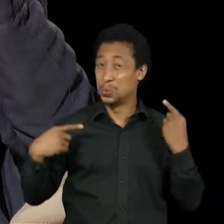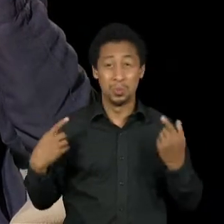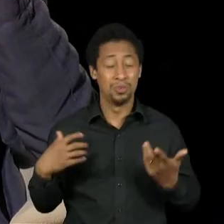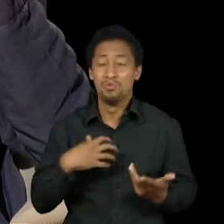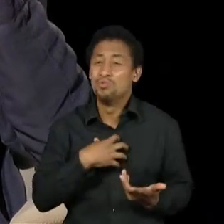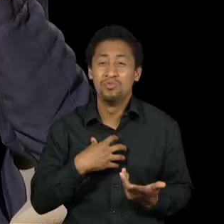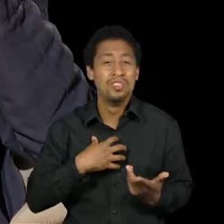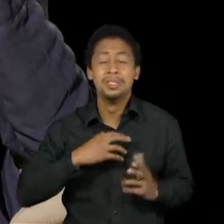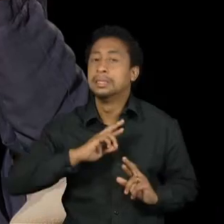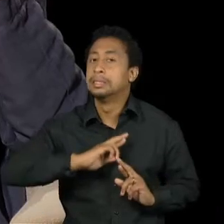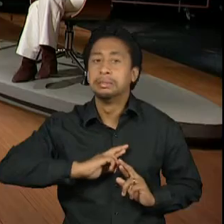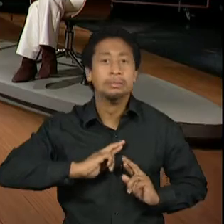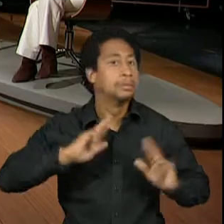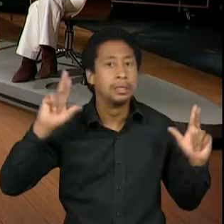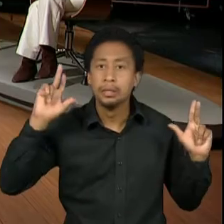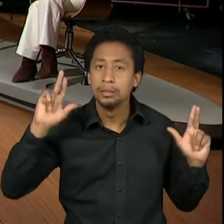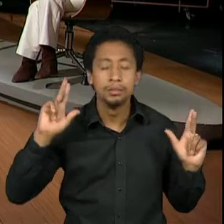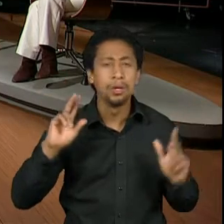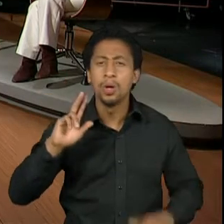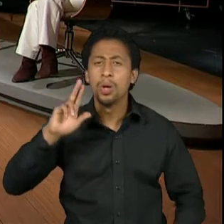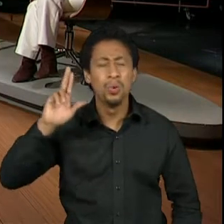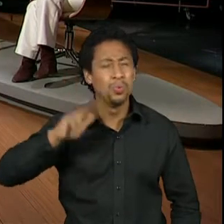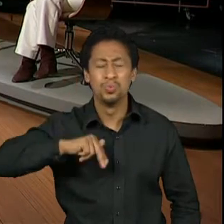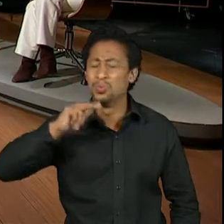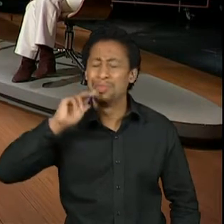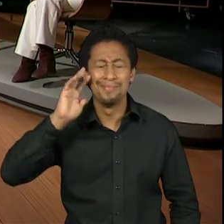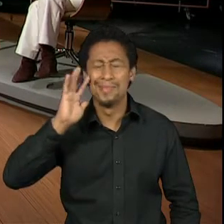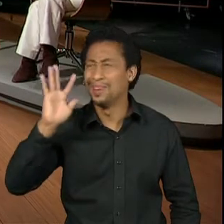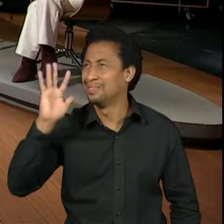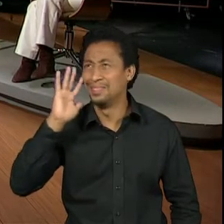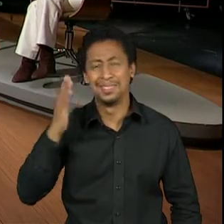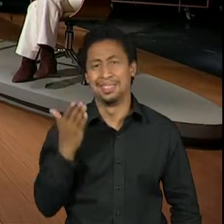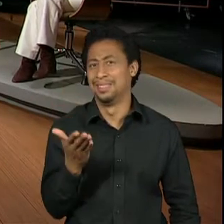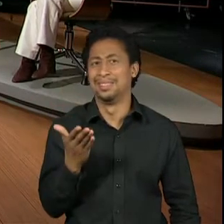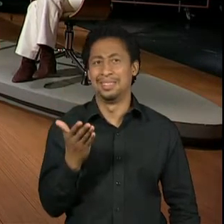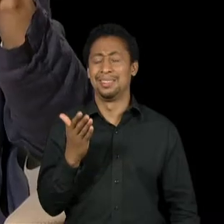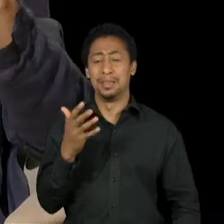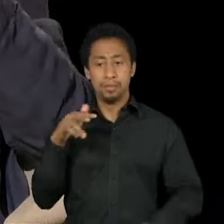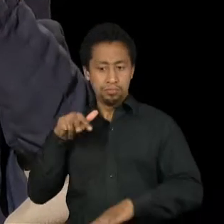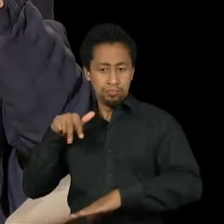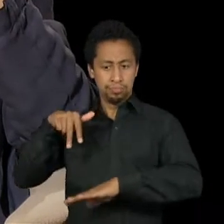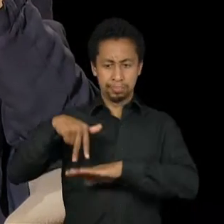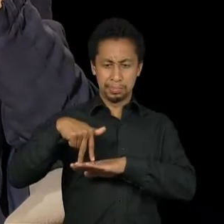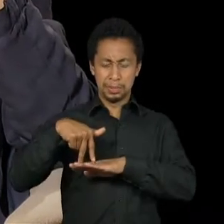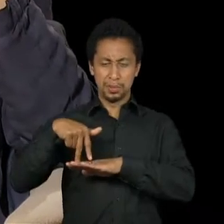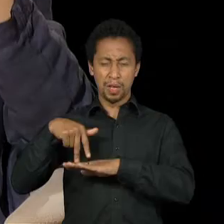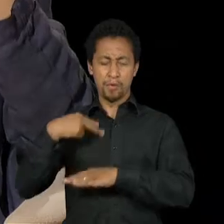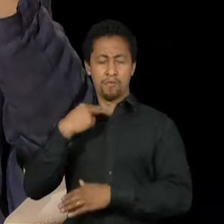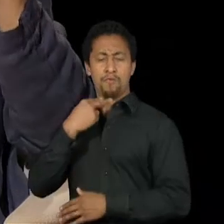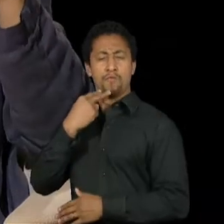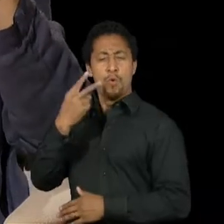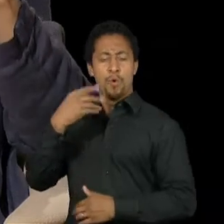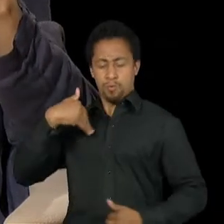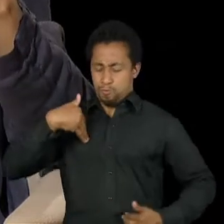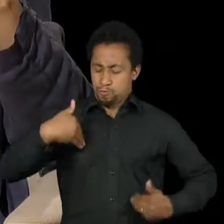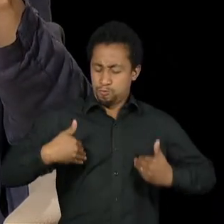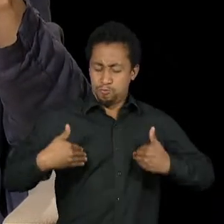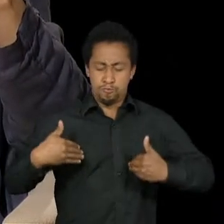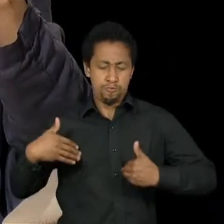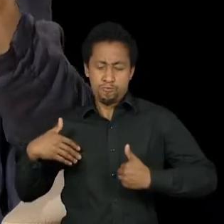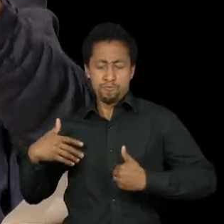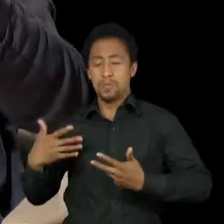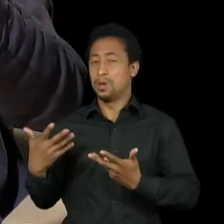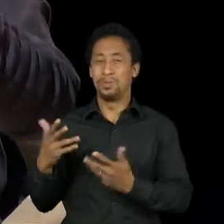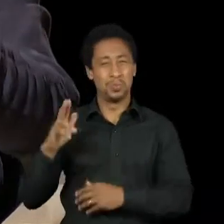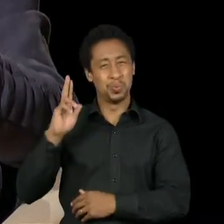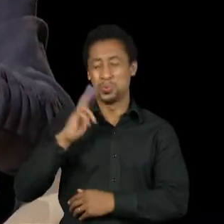nunca imaginei que eu fosse fazer alguma coisa assim. E também nunca imaginei que o processo para mim seria tão